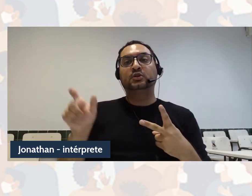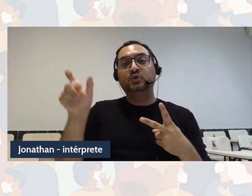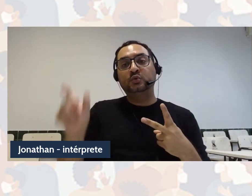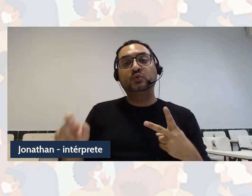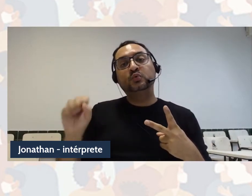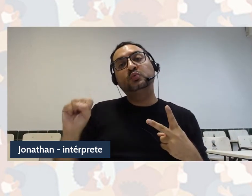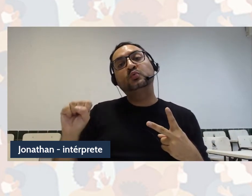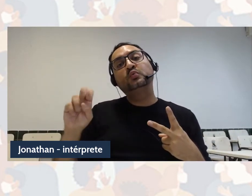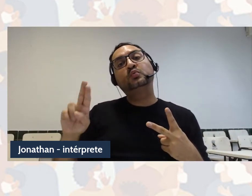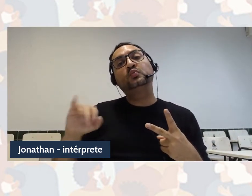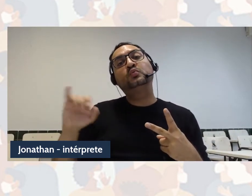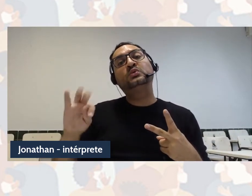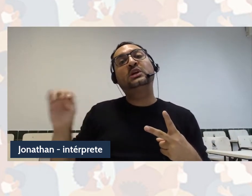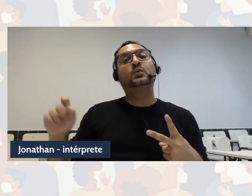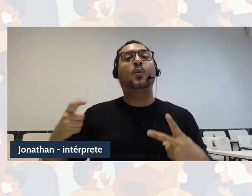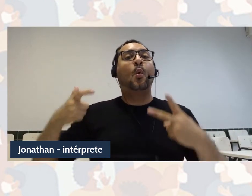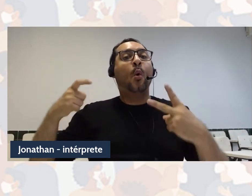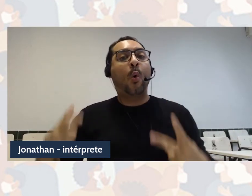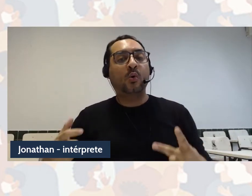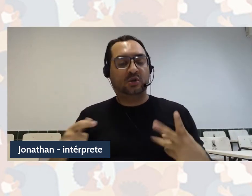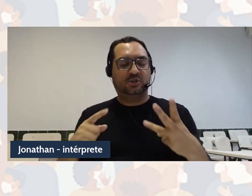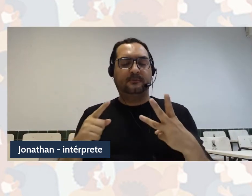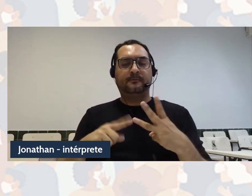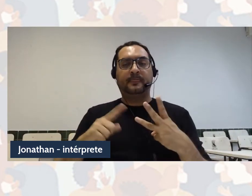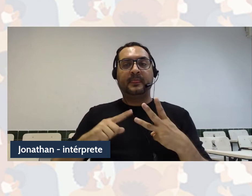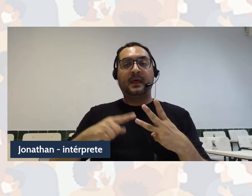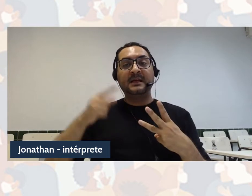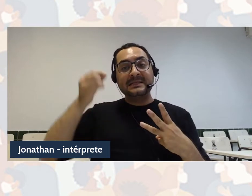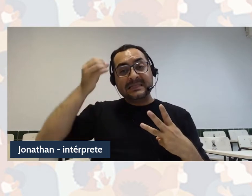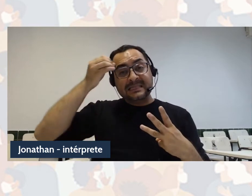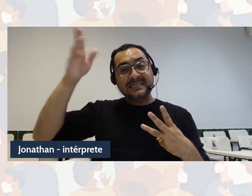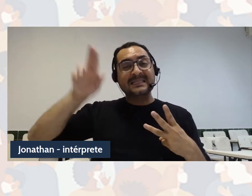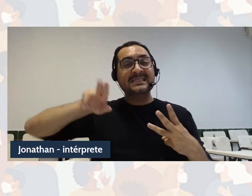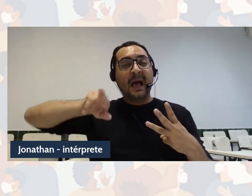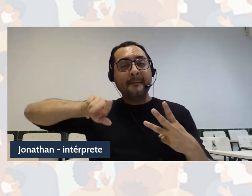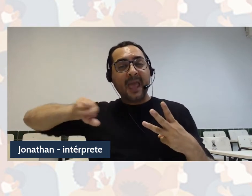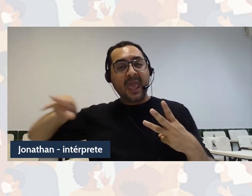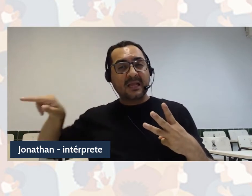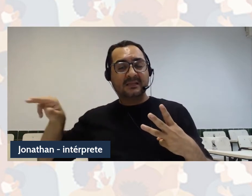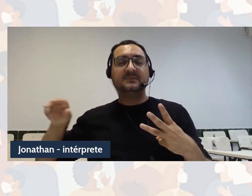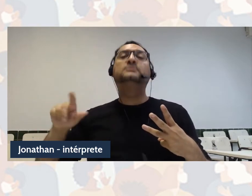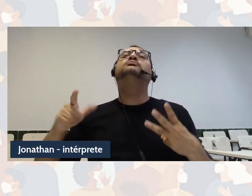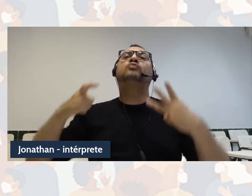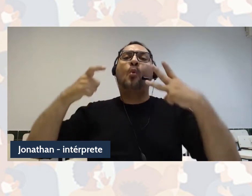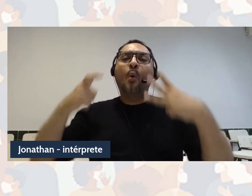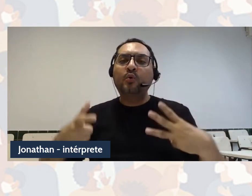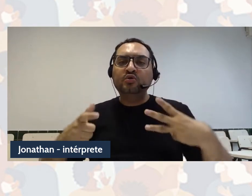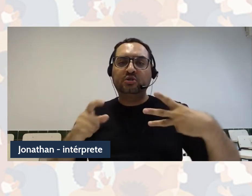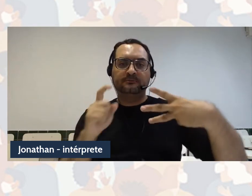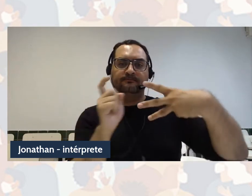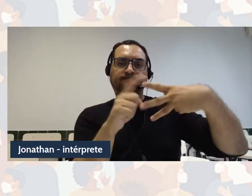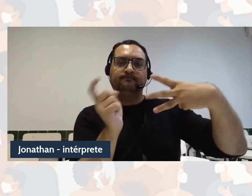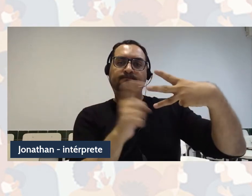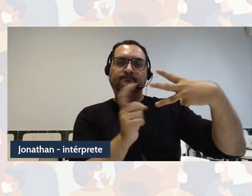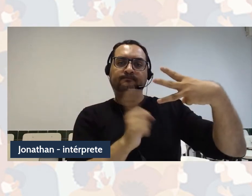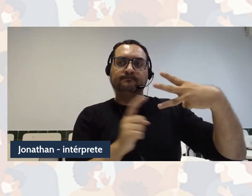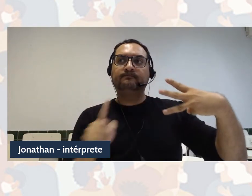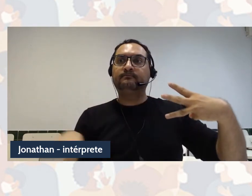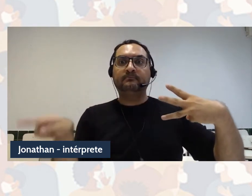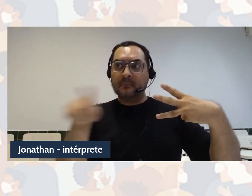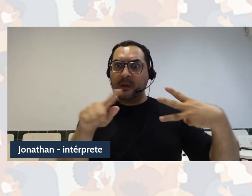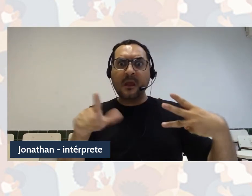saberes, de situar em termos dessa racionalidade única que desapareceu, situar o sujeito que produz